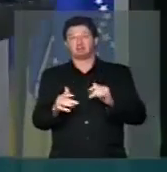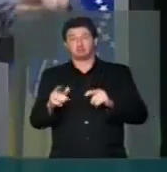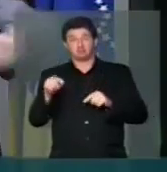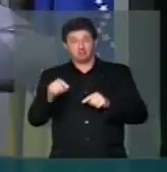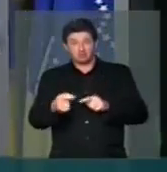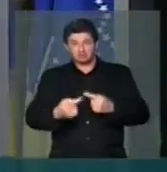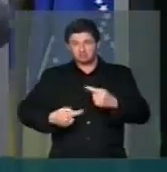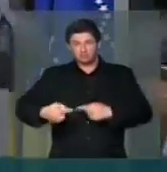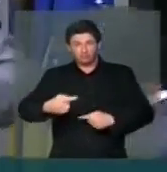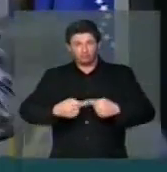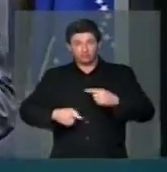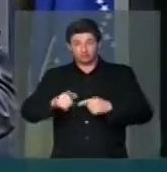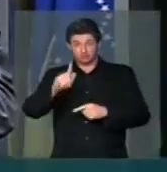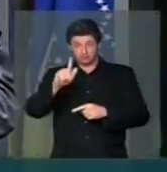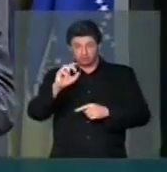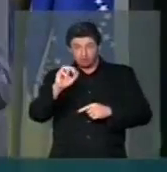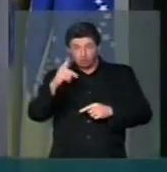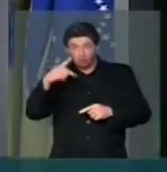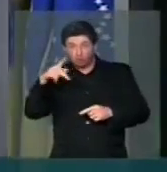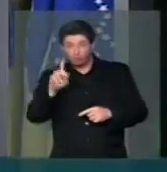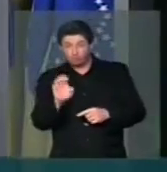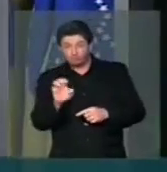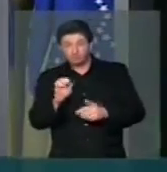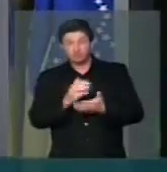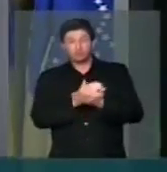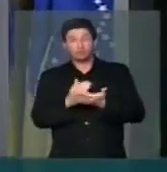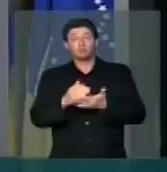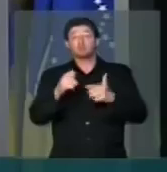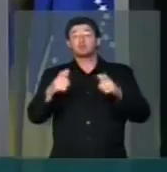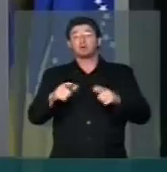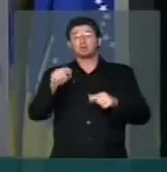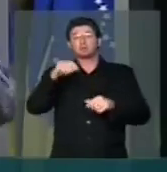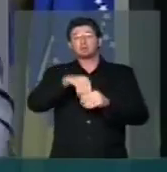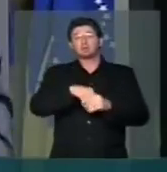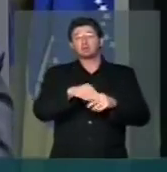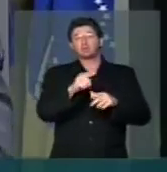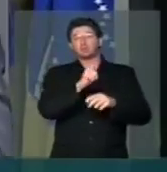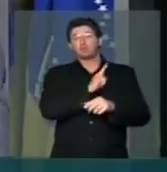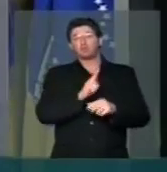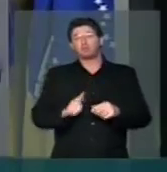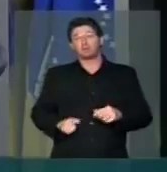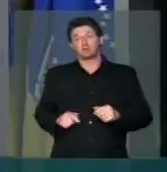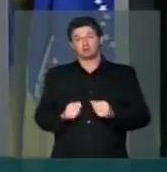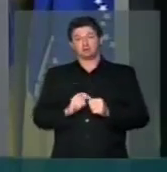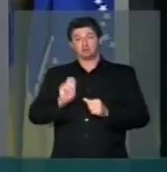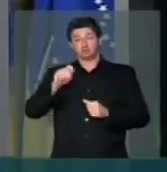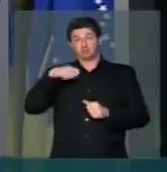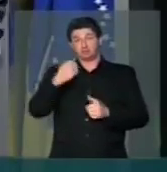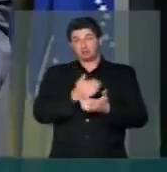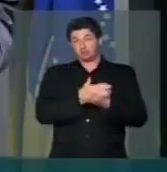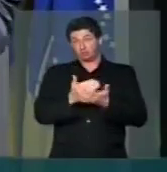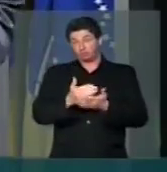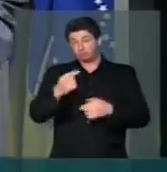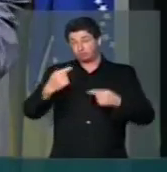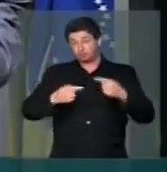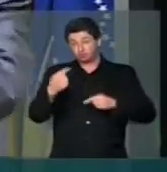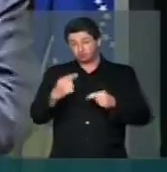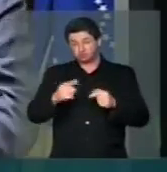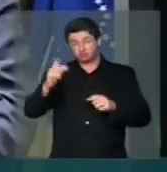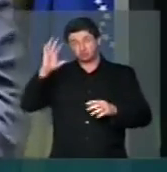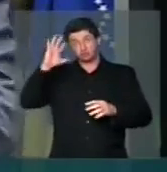movimentações golpistas começaram na base do governo. Quem começou a discutir